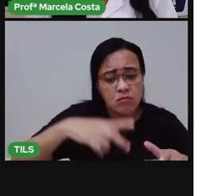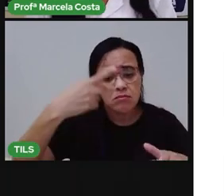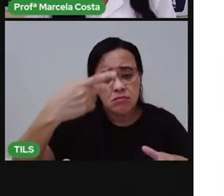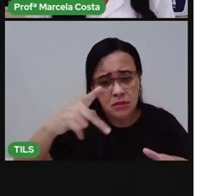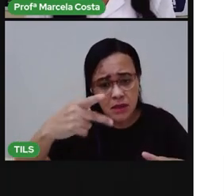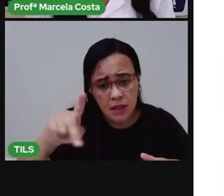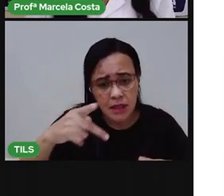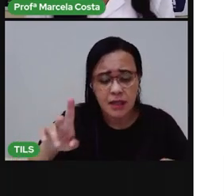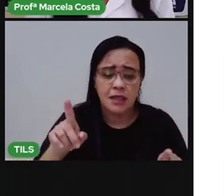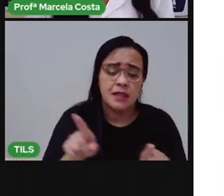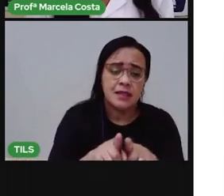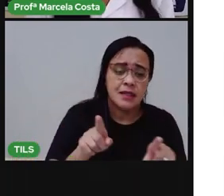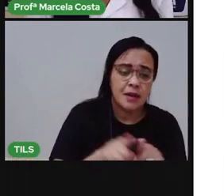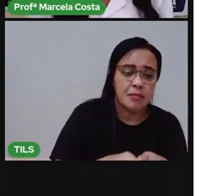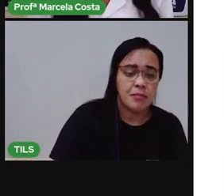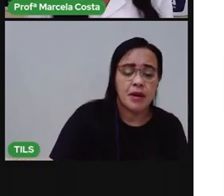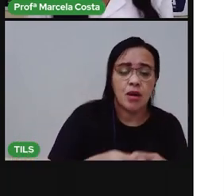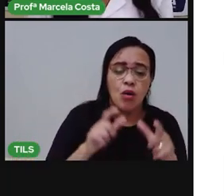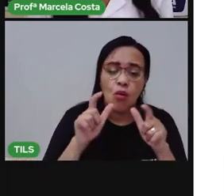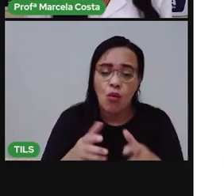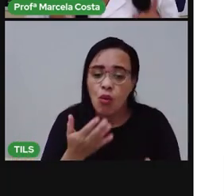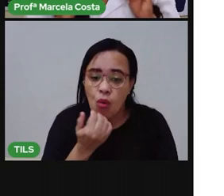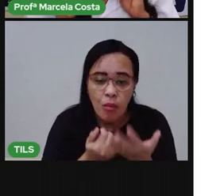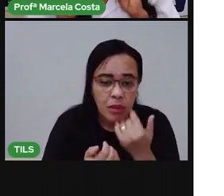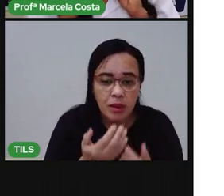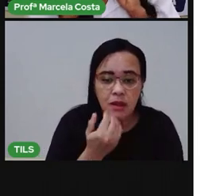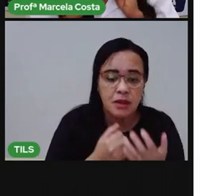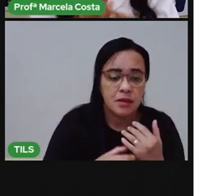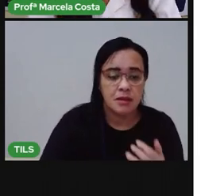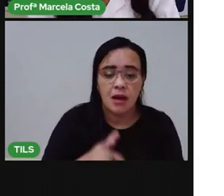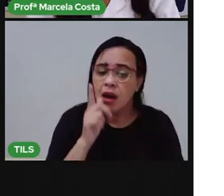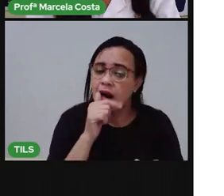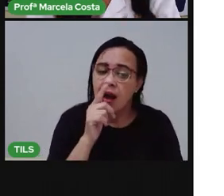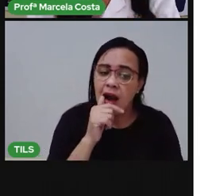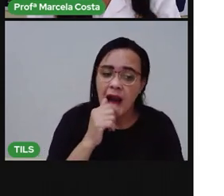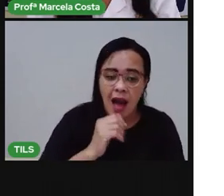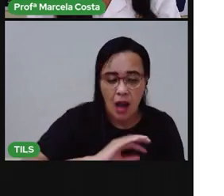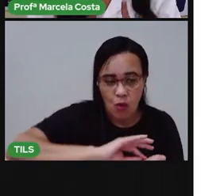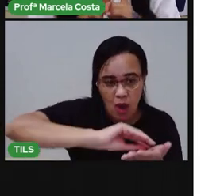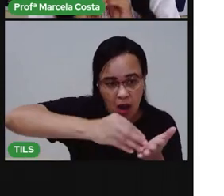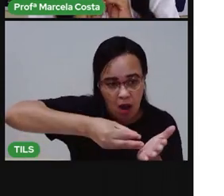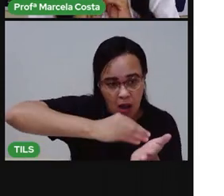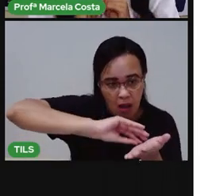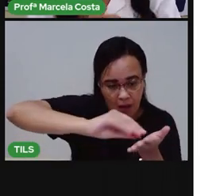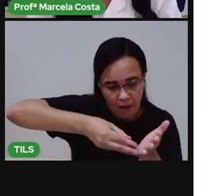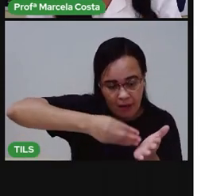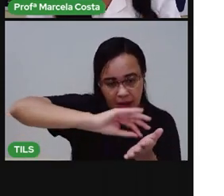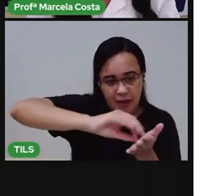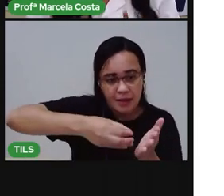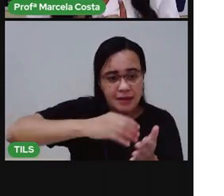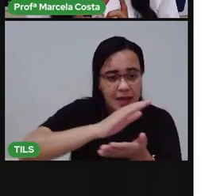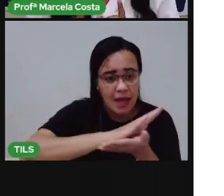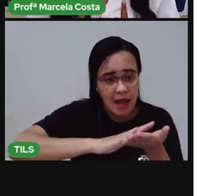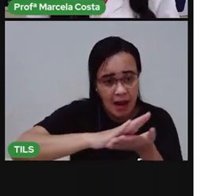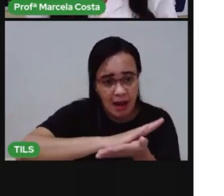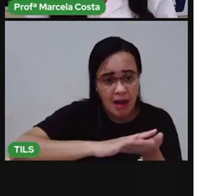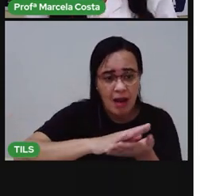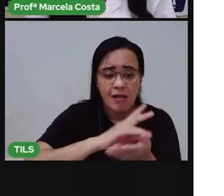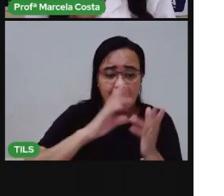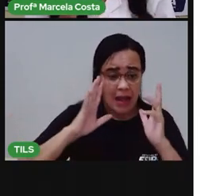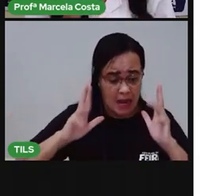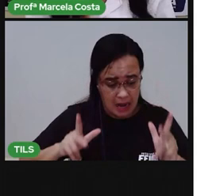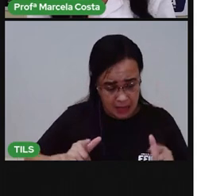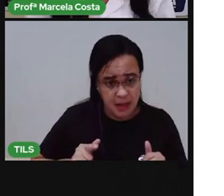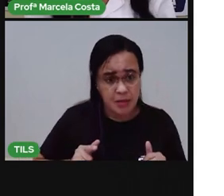alimento, da água, brincar com ele. Essa vai ser a sua tarefa. Essa vai ser a sua tarefa, o desafio dessa